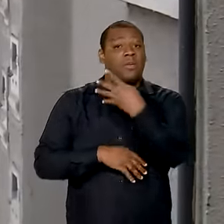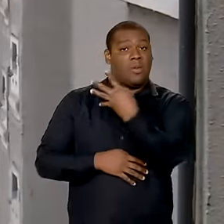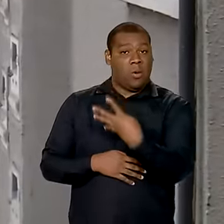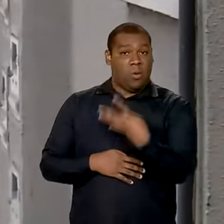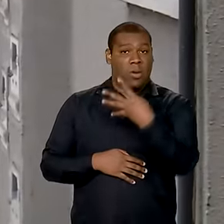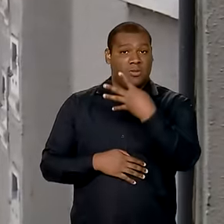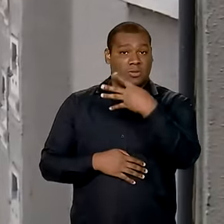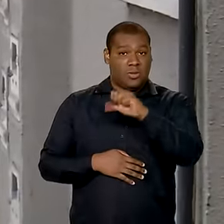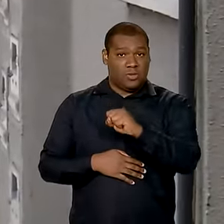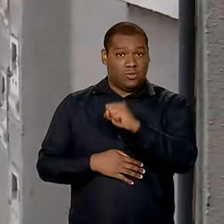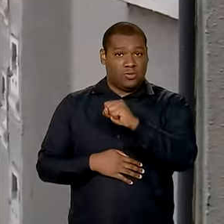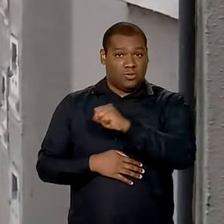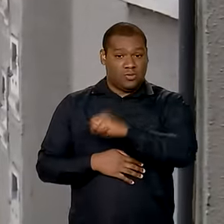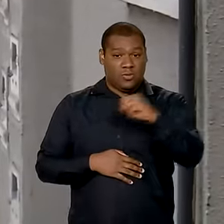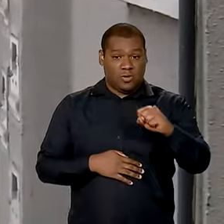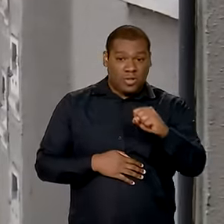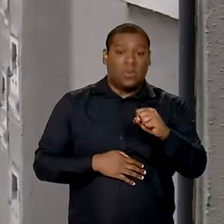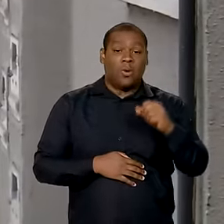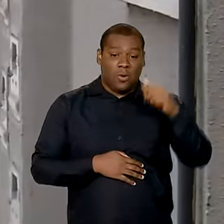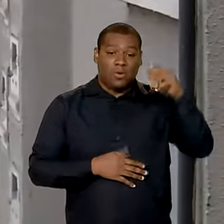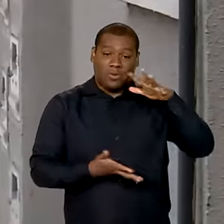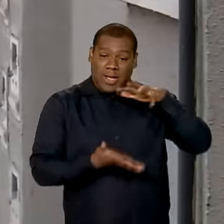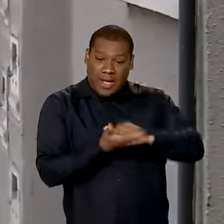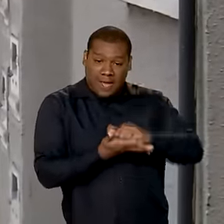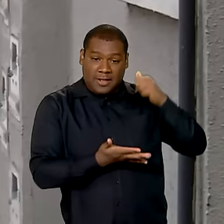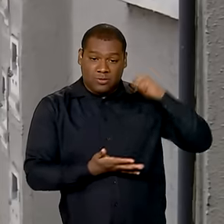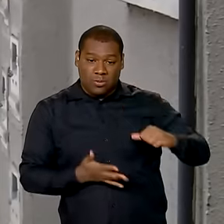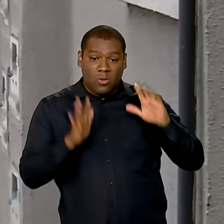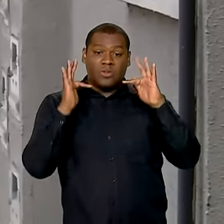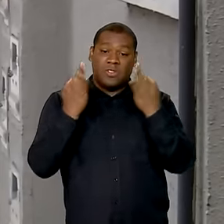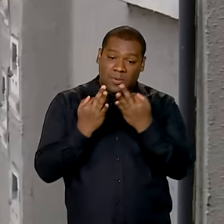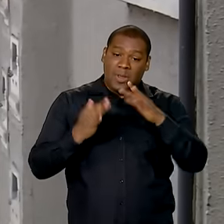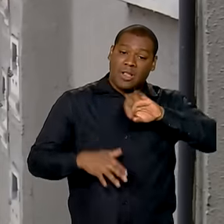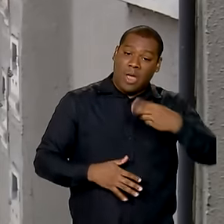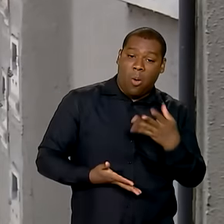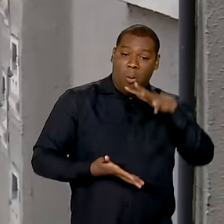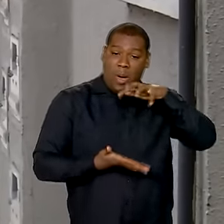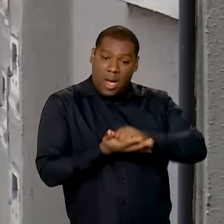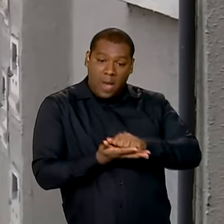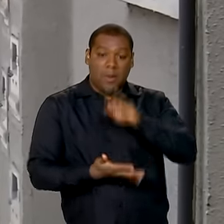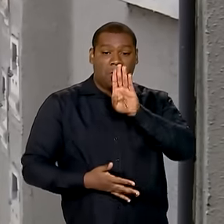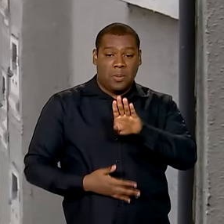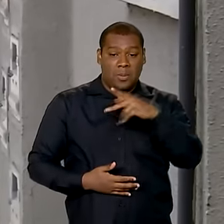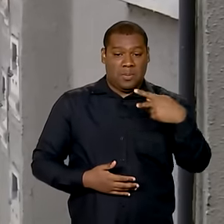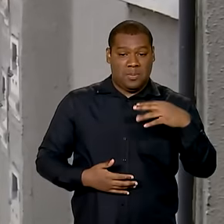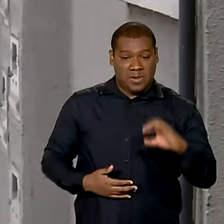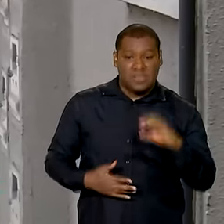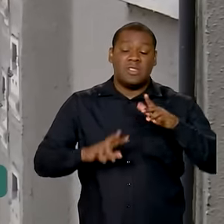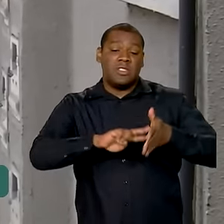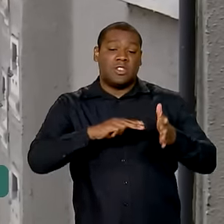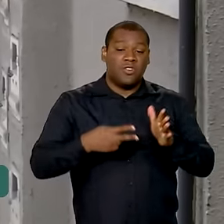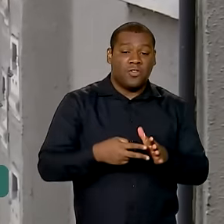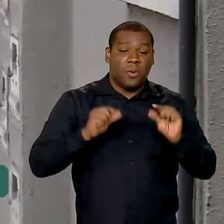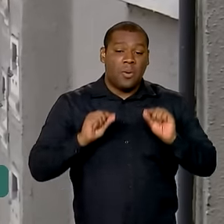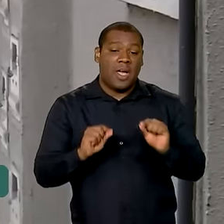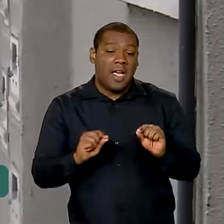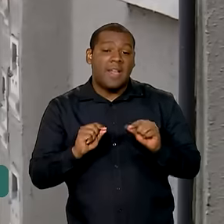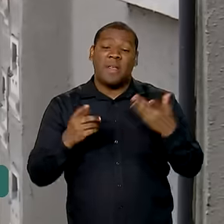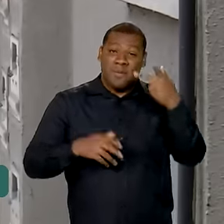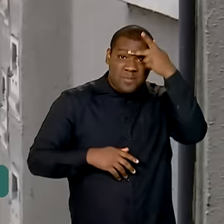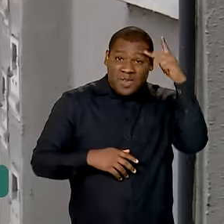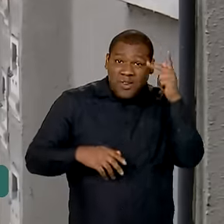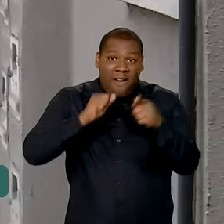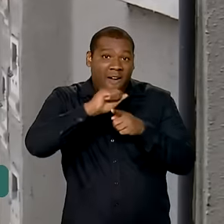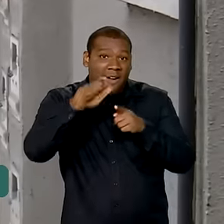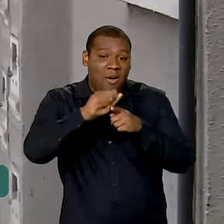488 recebem o Bolsa Família ou o BPC, benefício de prestação continuada, o que significa que elas não vão precisar